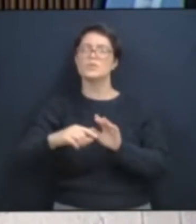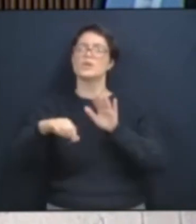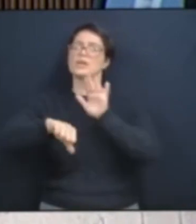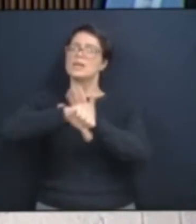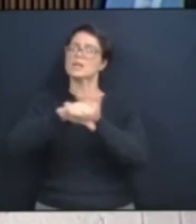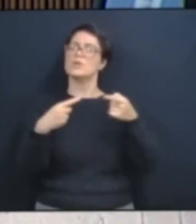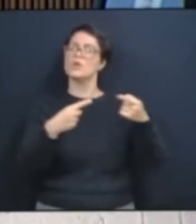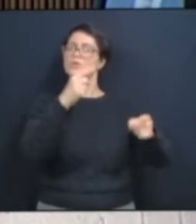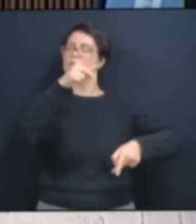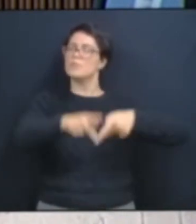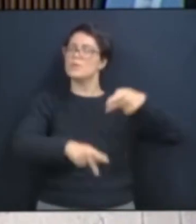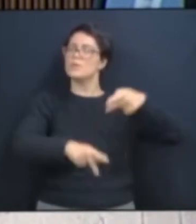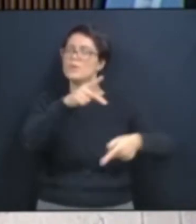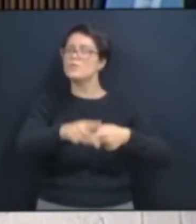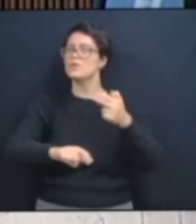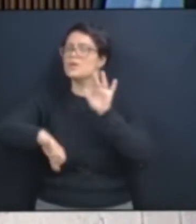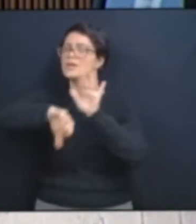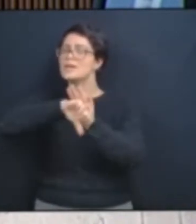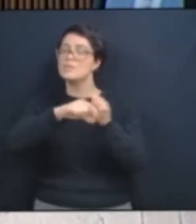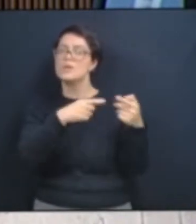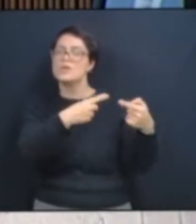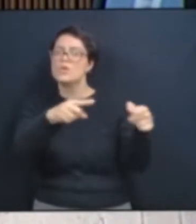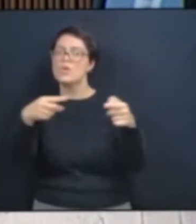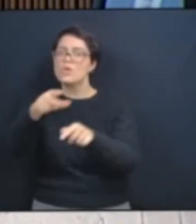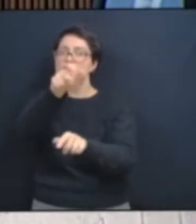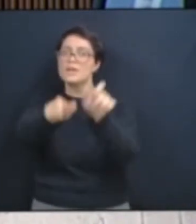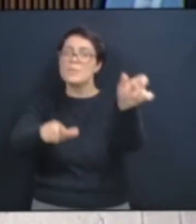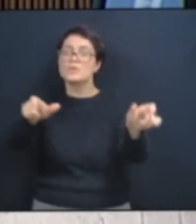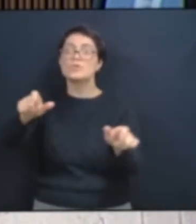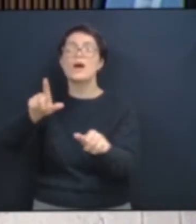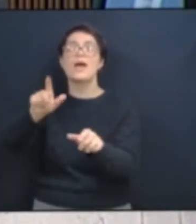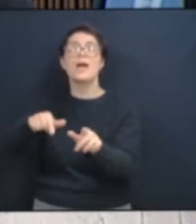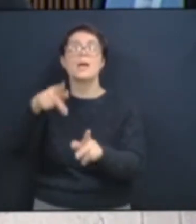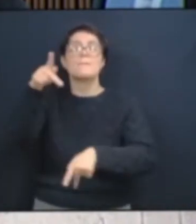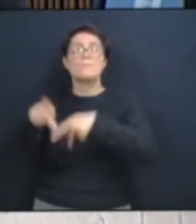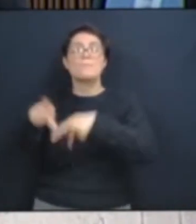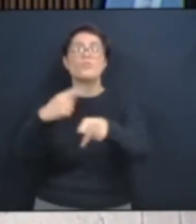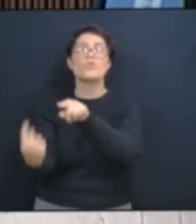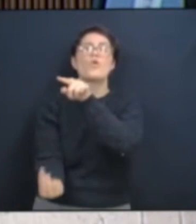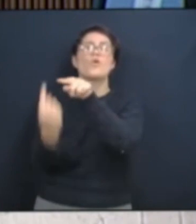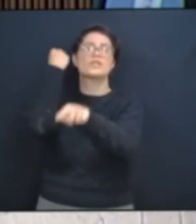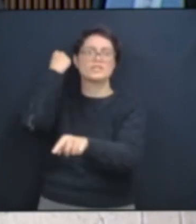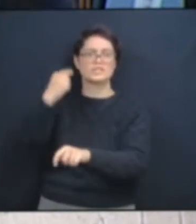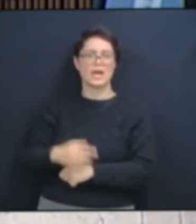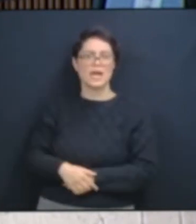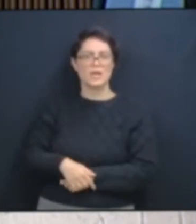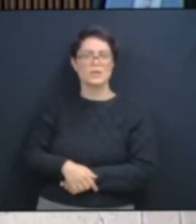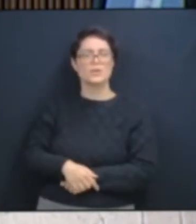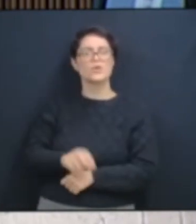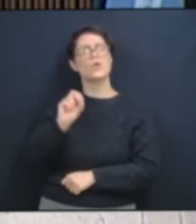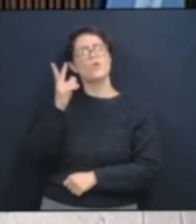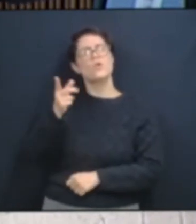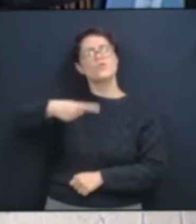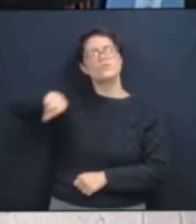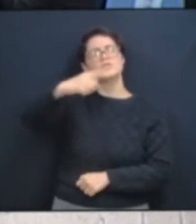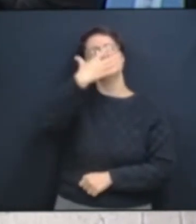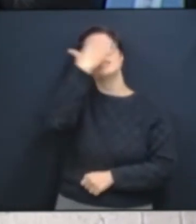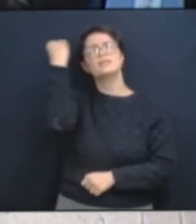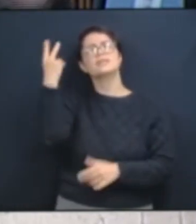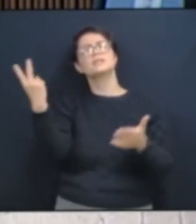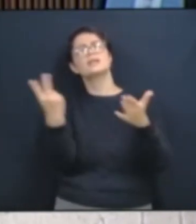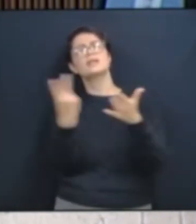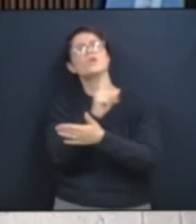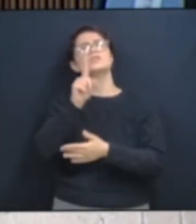contra outras pessoas que são povos originários. Ou vocês esquecem das cenas do que aconteceu com os índios na